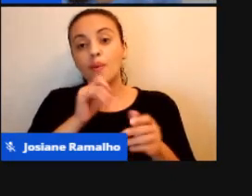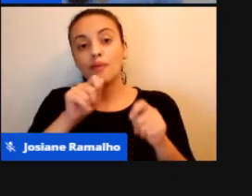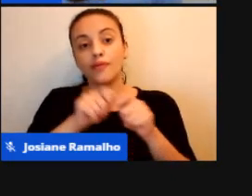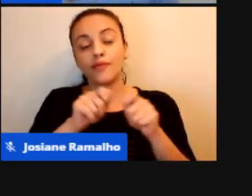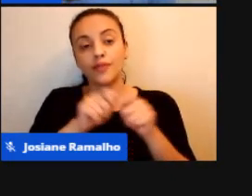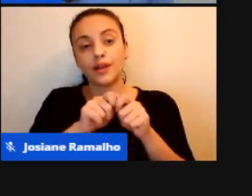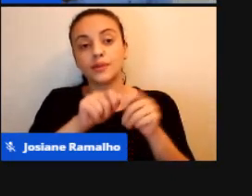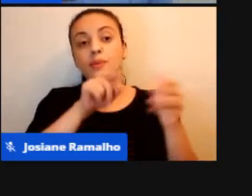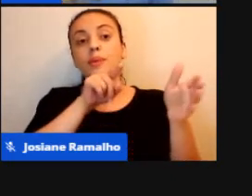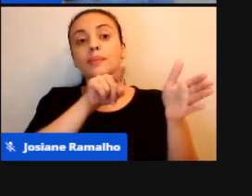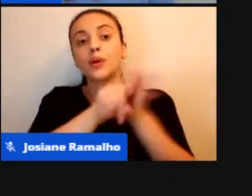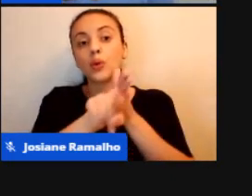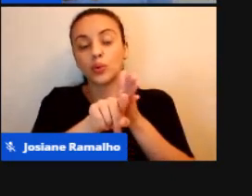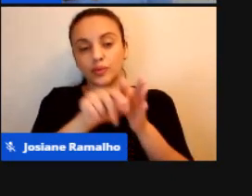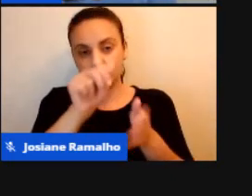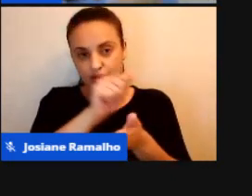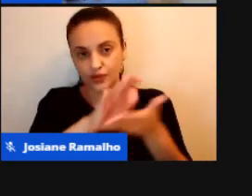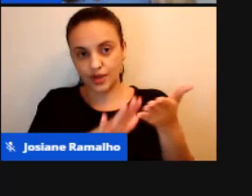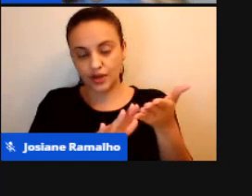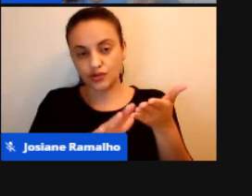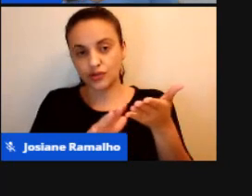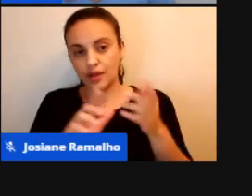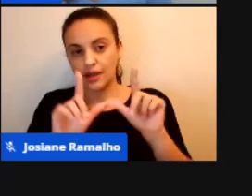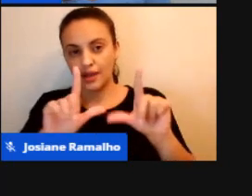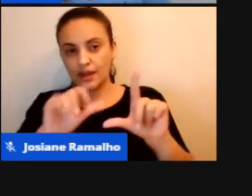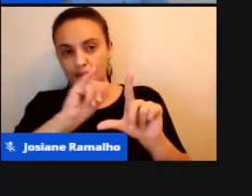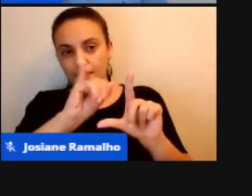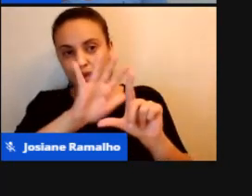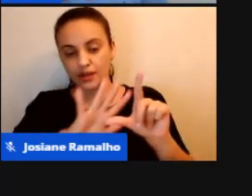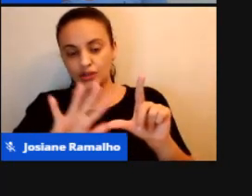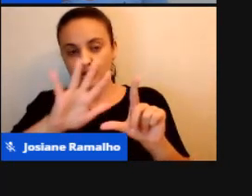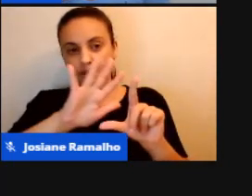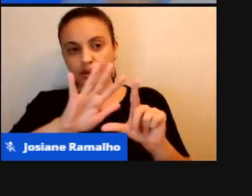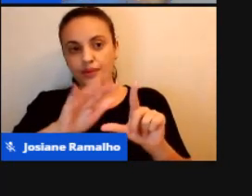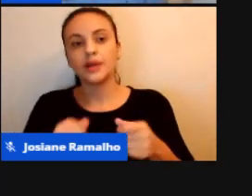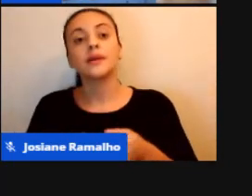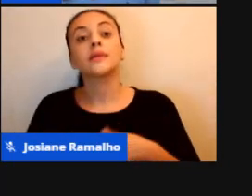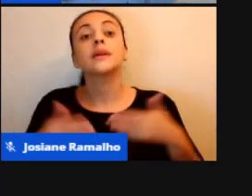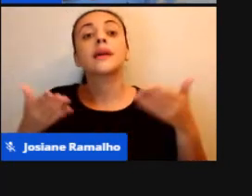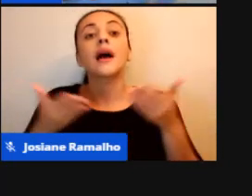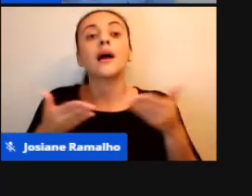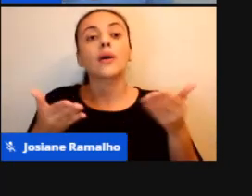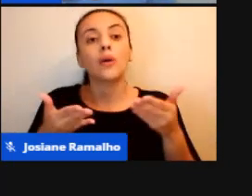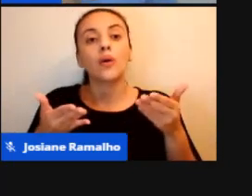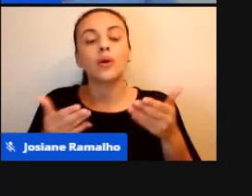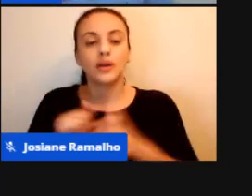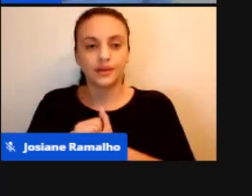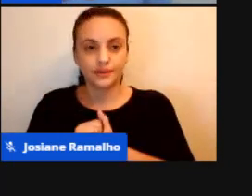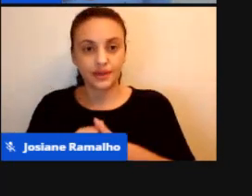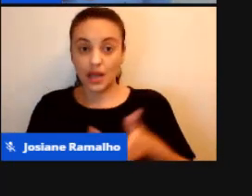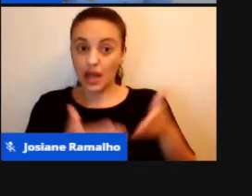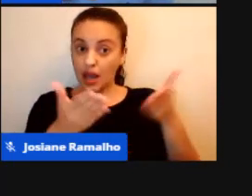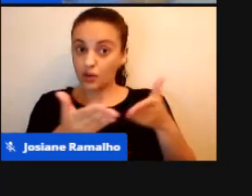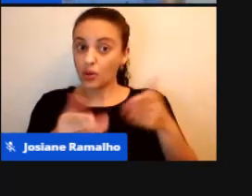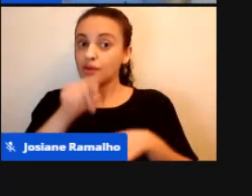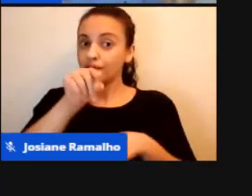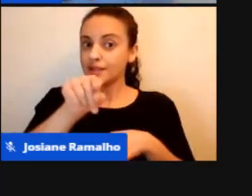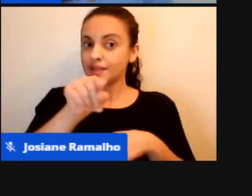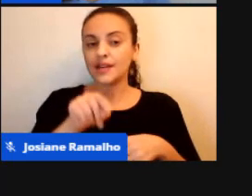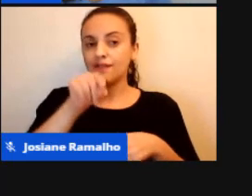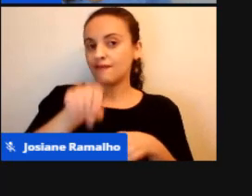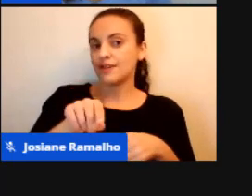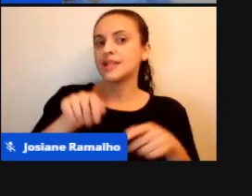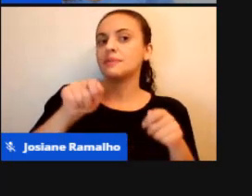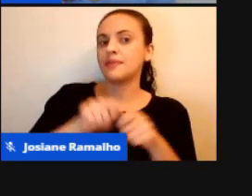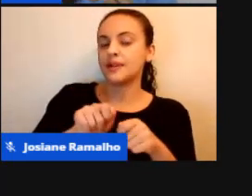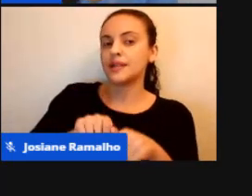atividade. Coloca lá um desenho. E agora? Agora é com você. Vamos criar? Vamos fazer? Você